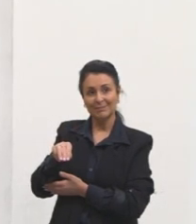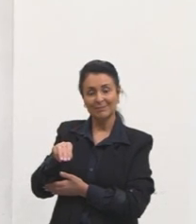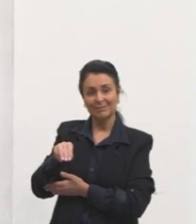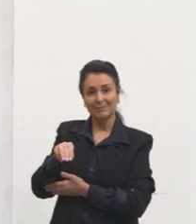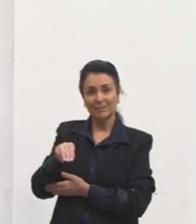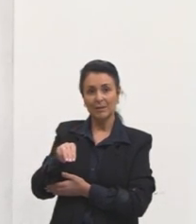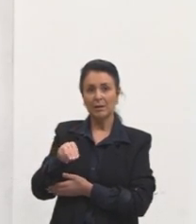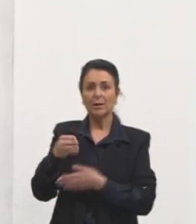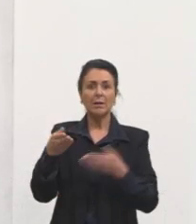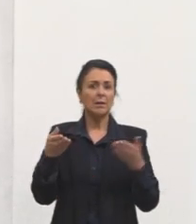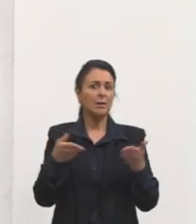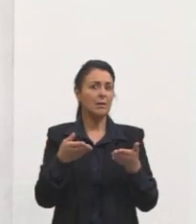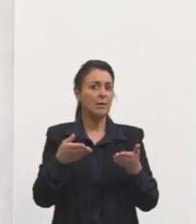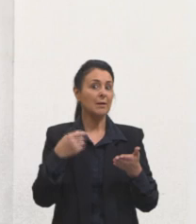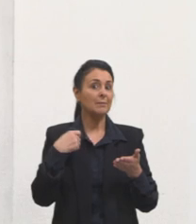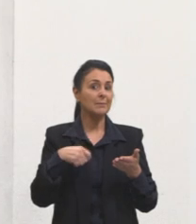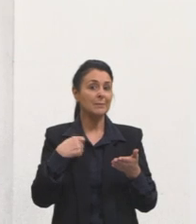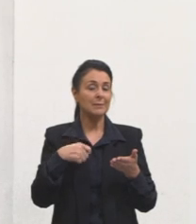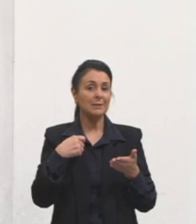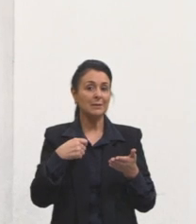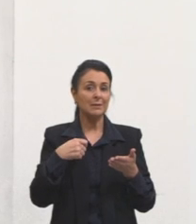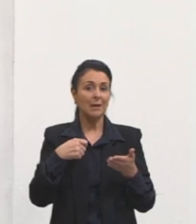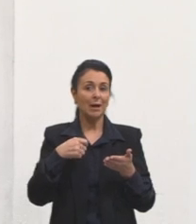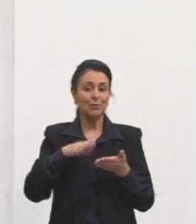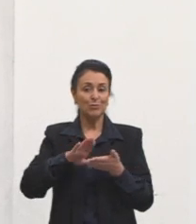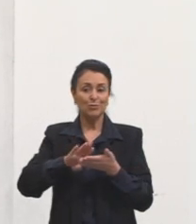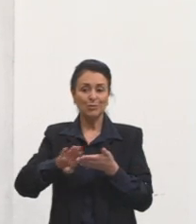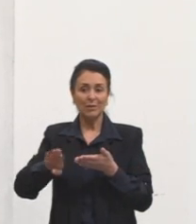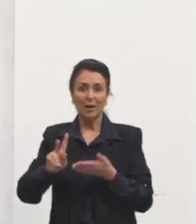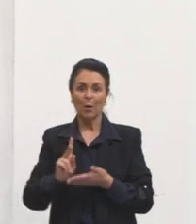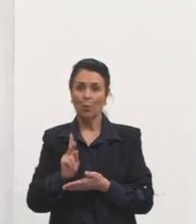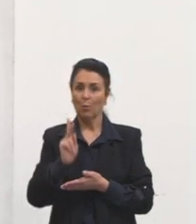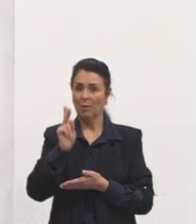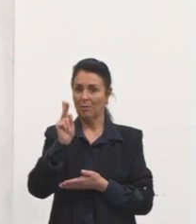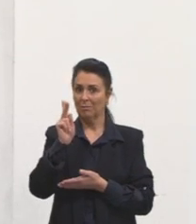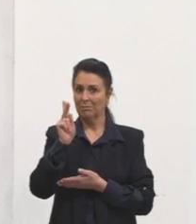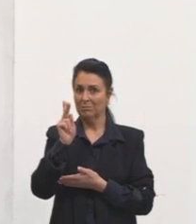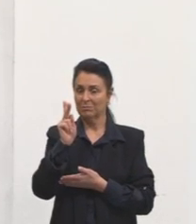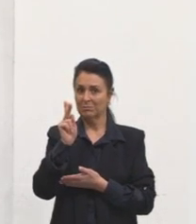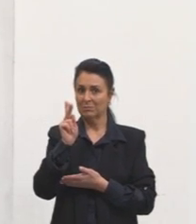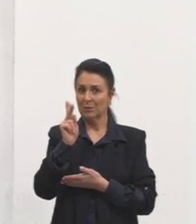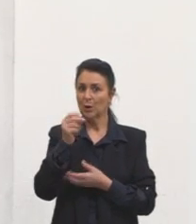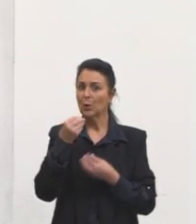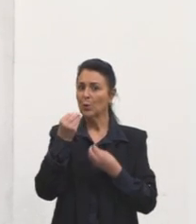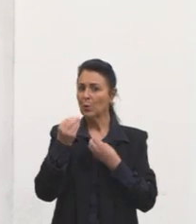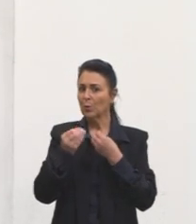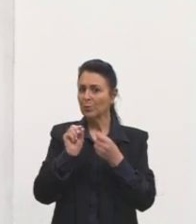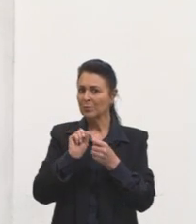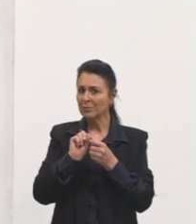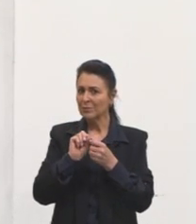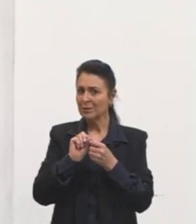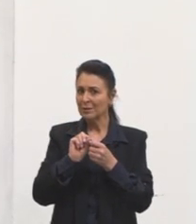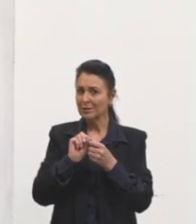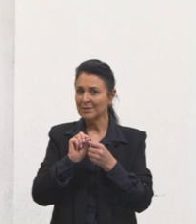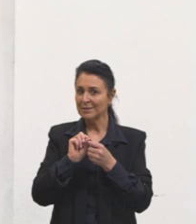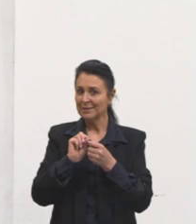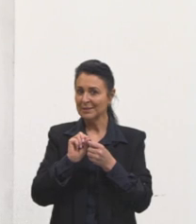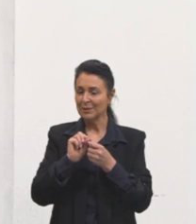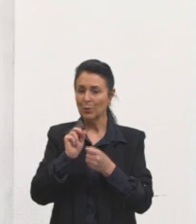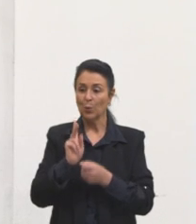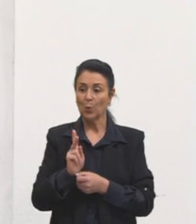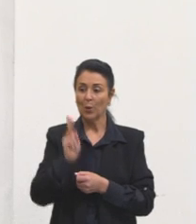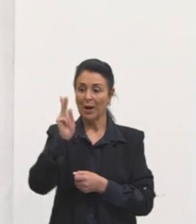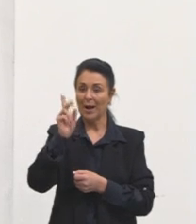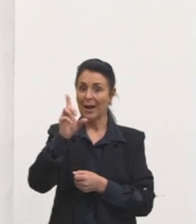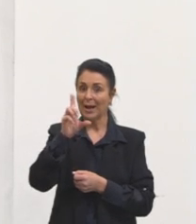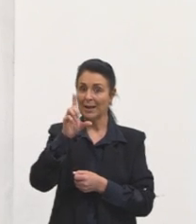Mas agora, gente precisa, né? Tirar esse K daqui. A gente sabe, né? Que esse K é